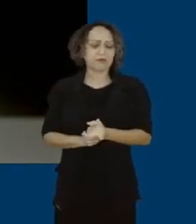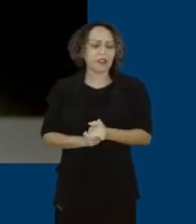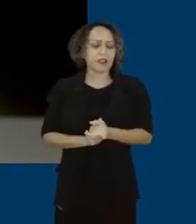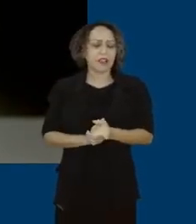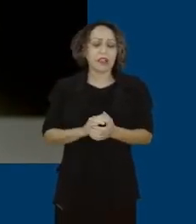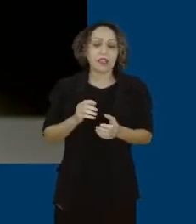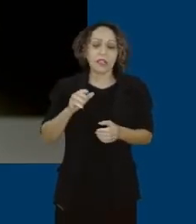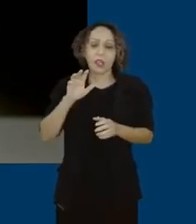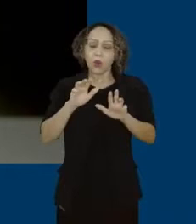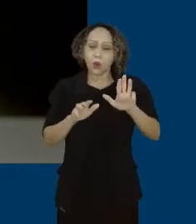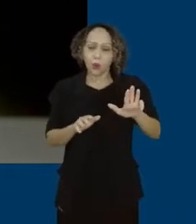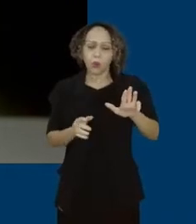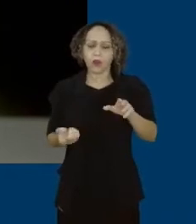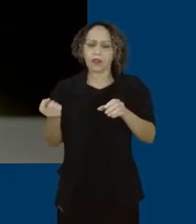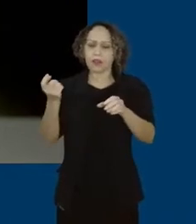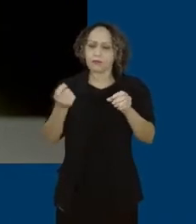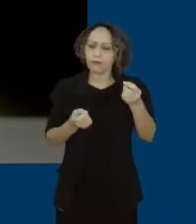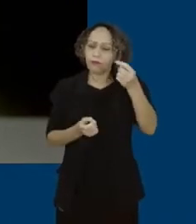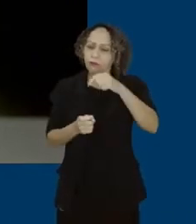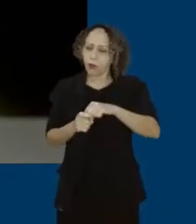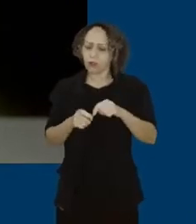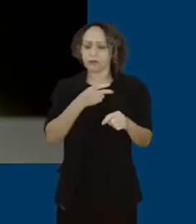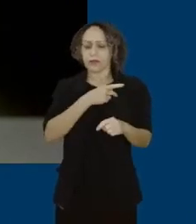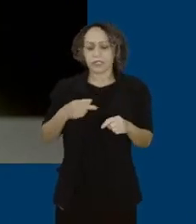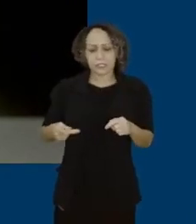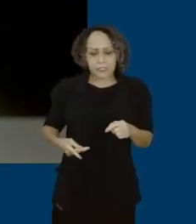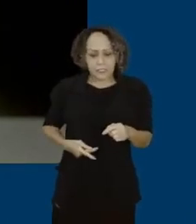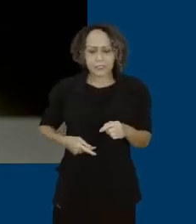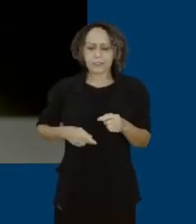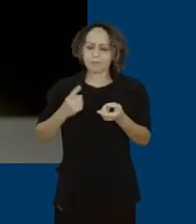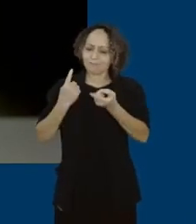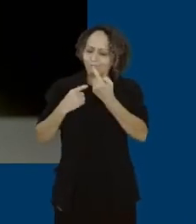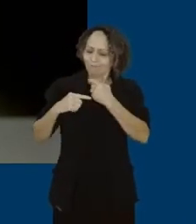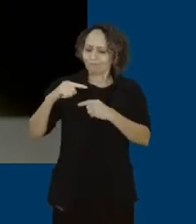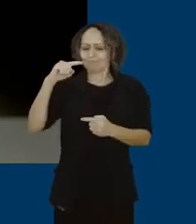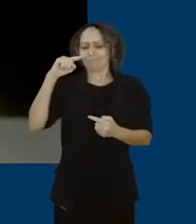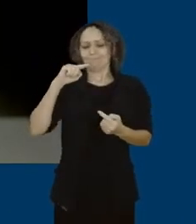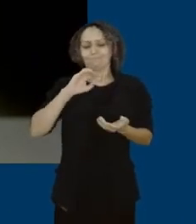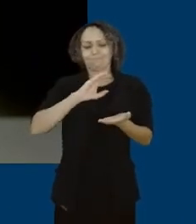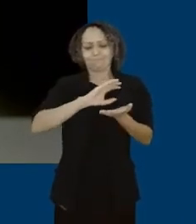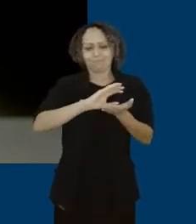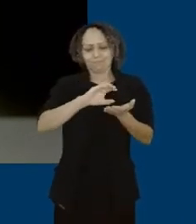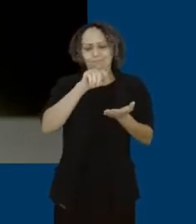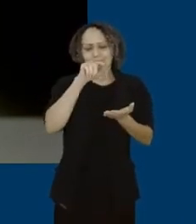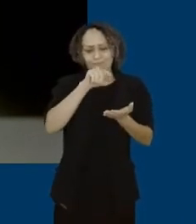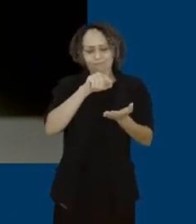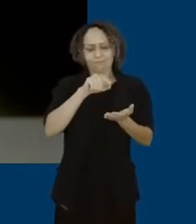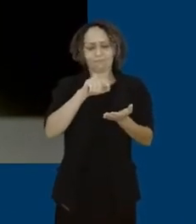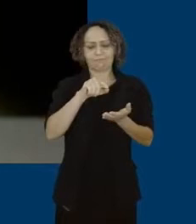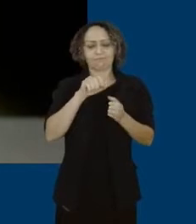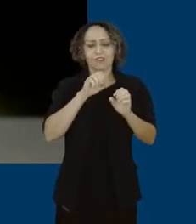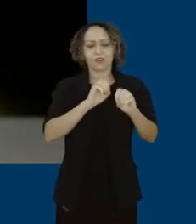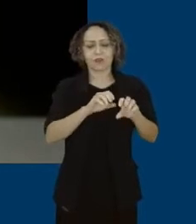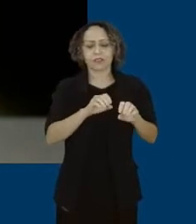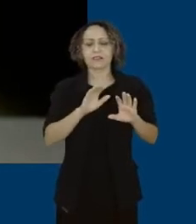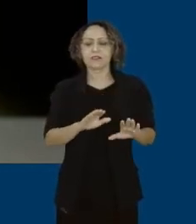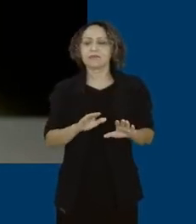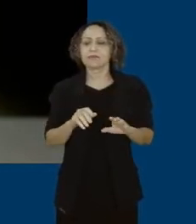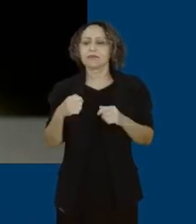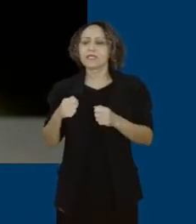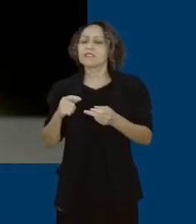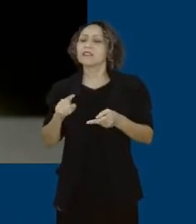financiamento da educação pública é, sem sombra de dúvida, uma das principais propostas. Agora, é preciso ter também em mente